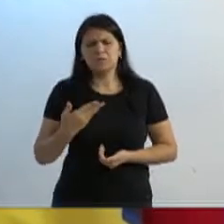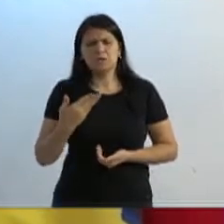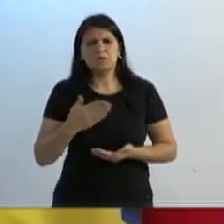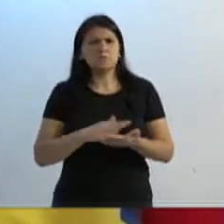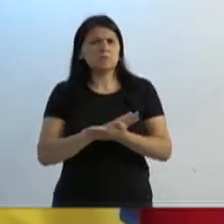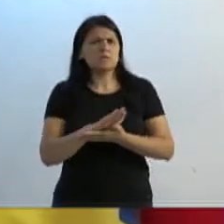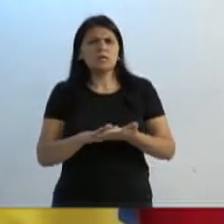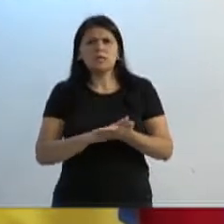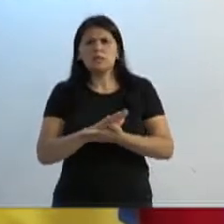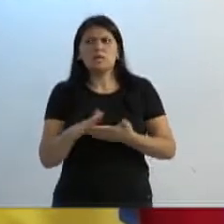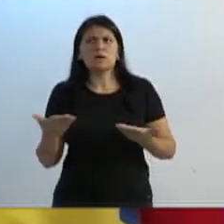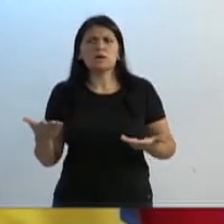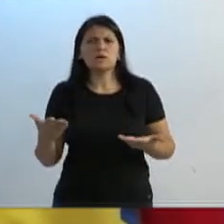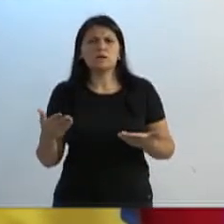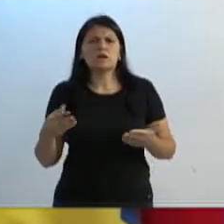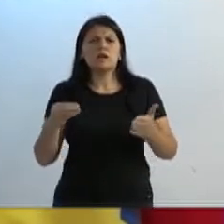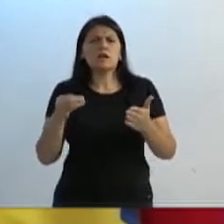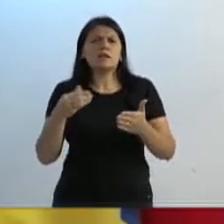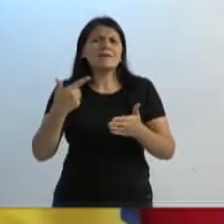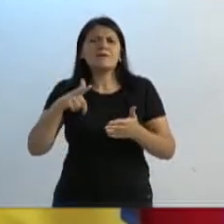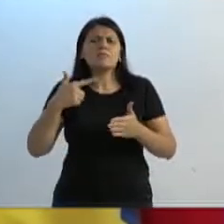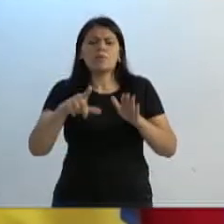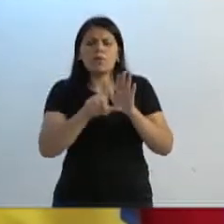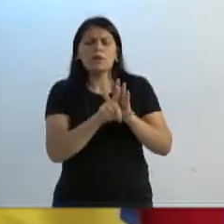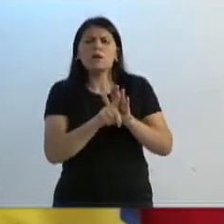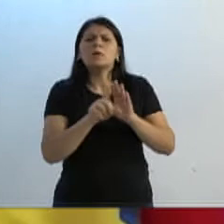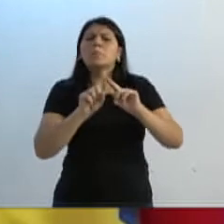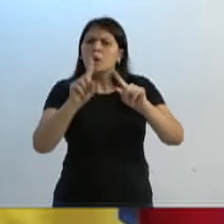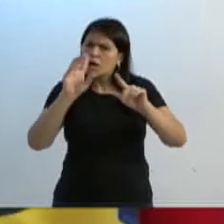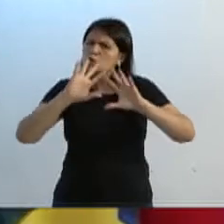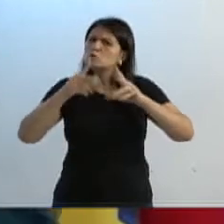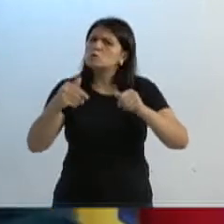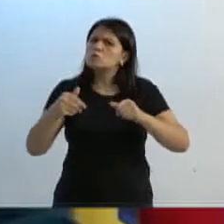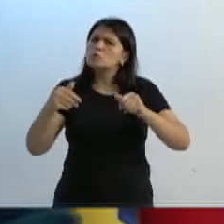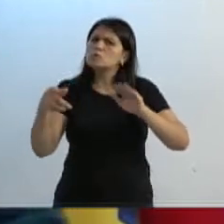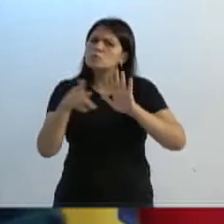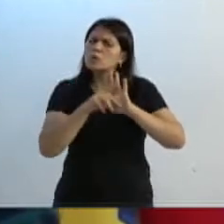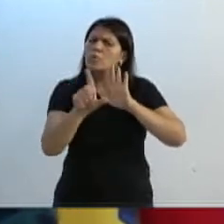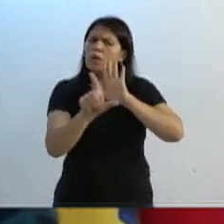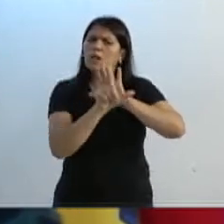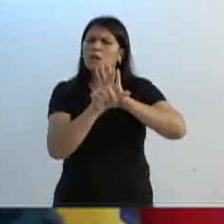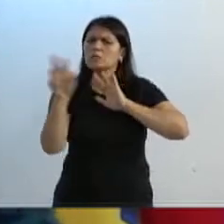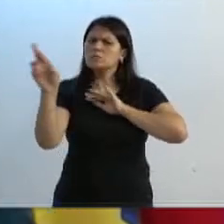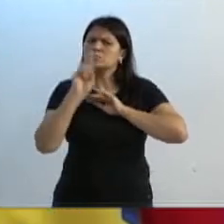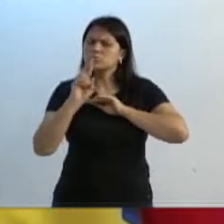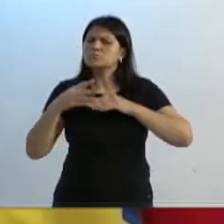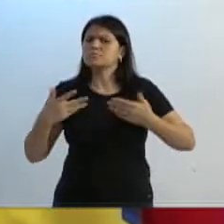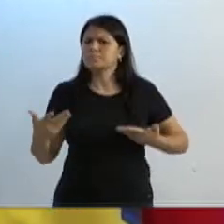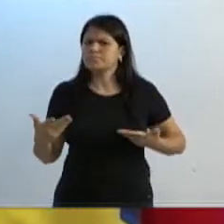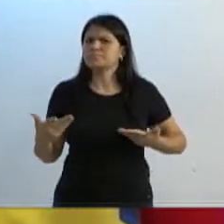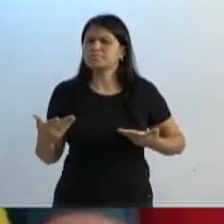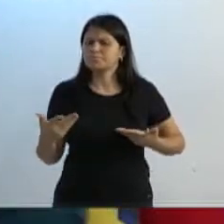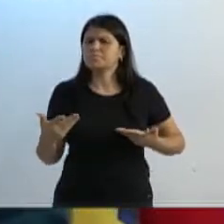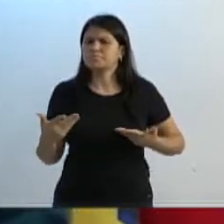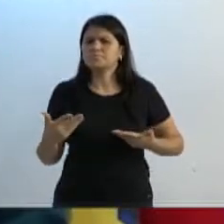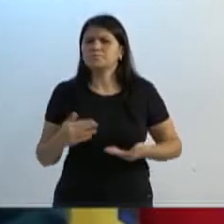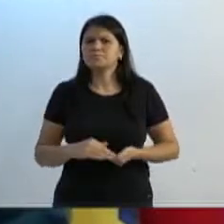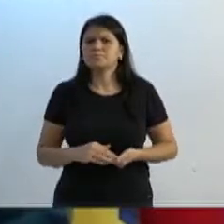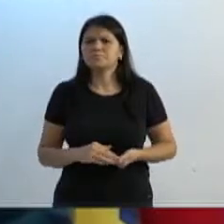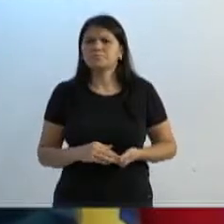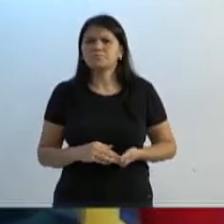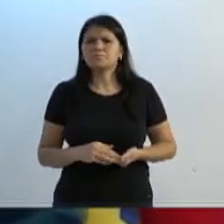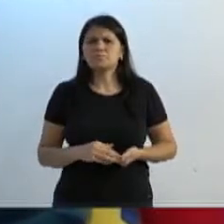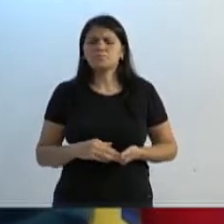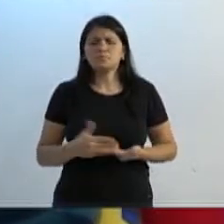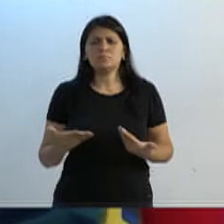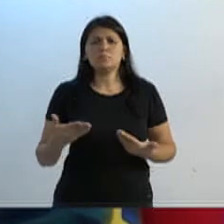fora da ilegalidade. Tudo dentro da lei que possa dar retorno à população. Inclusive, lá o SF